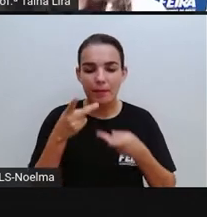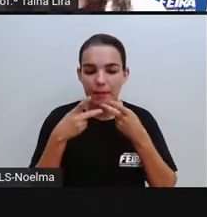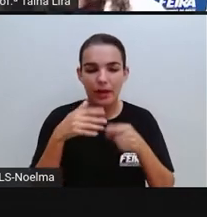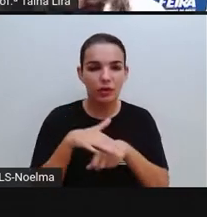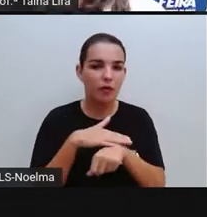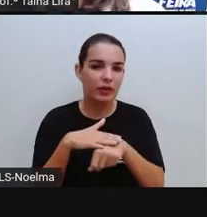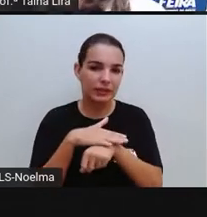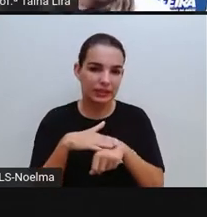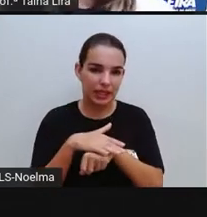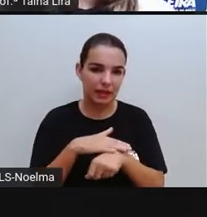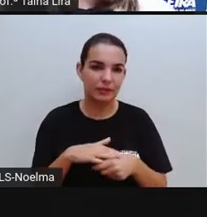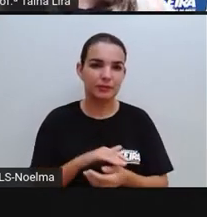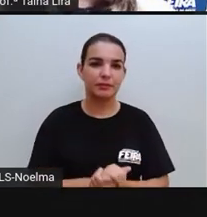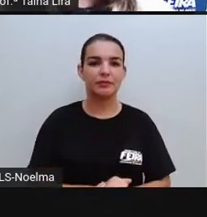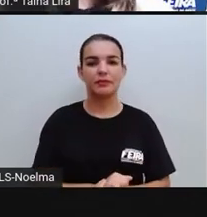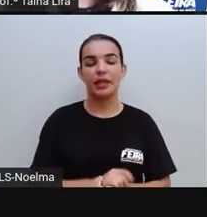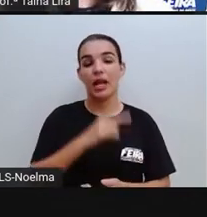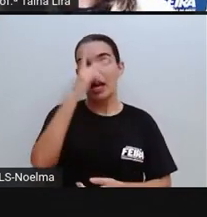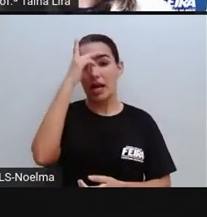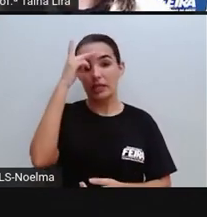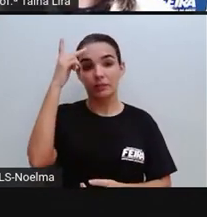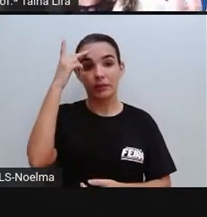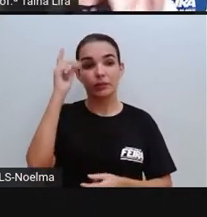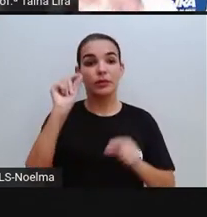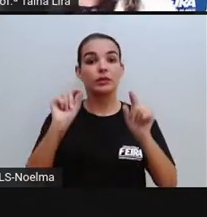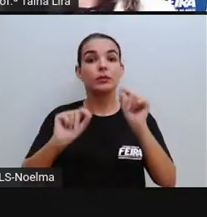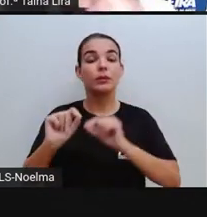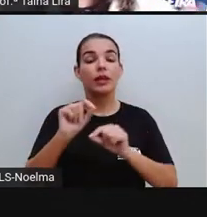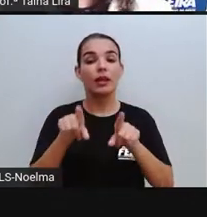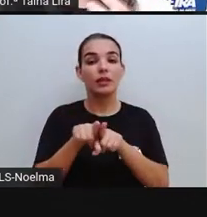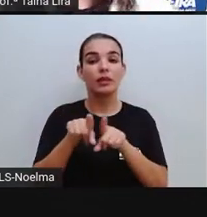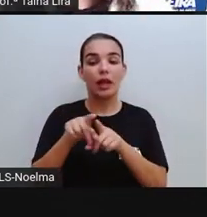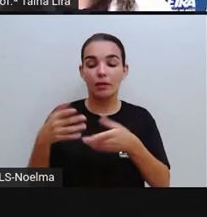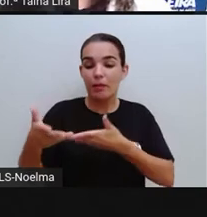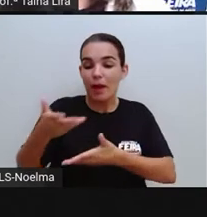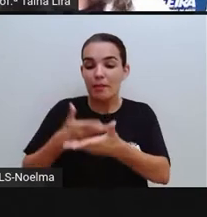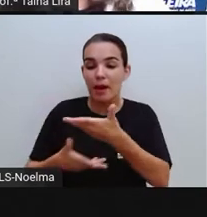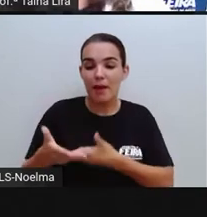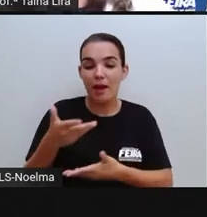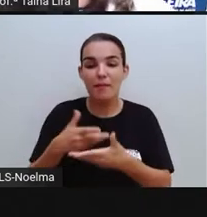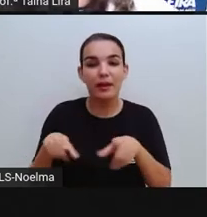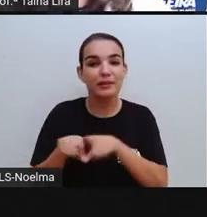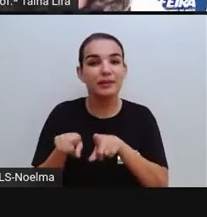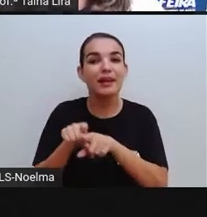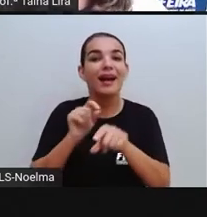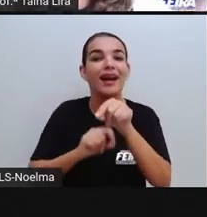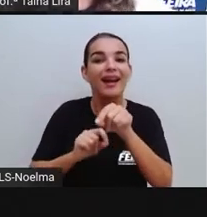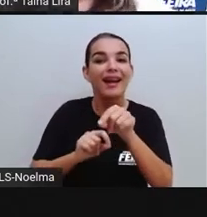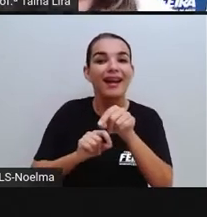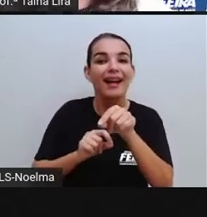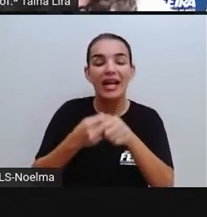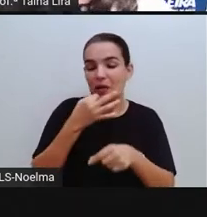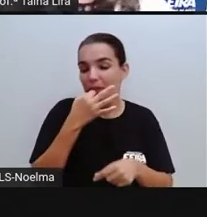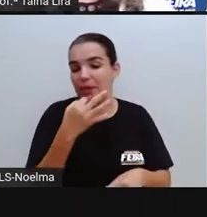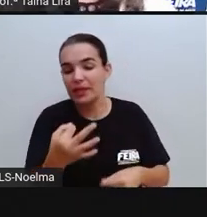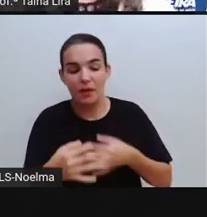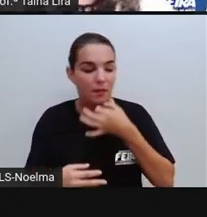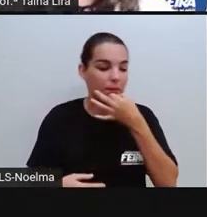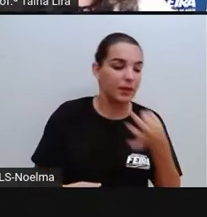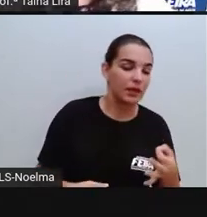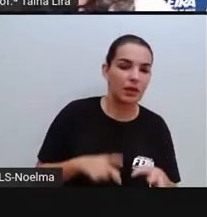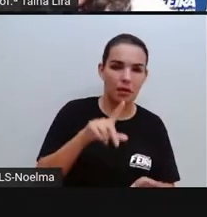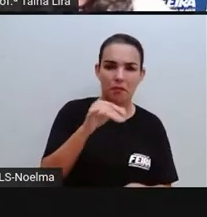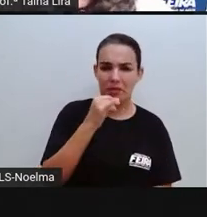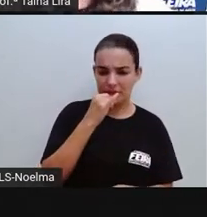mais informal. E as pessoas, elas acabam interagindo, né, entre elas ali nos comentários. Porque, por exemplo, eu vejo uma